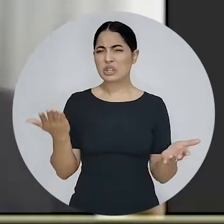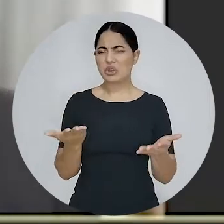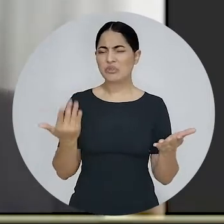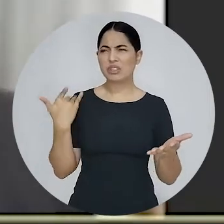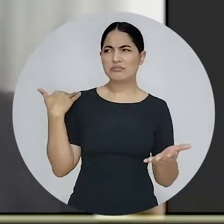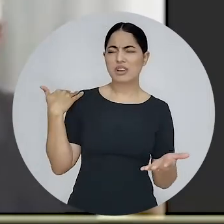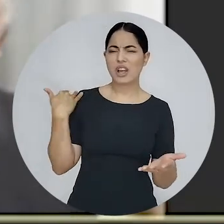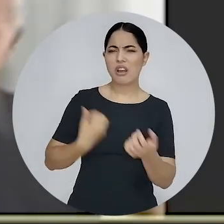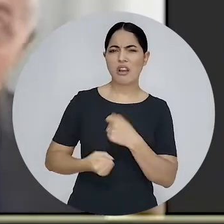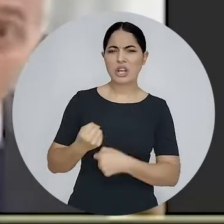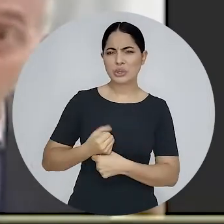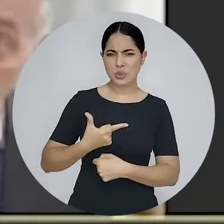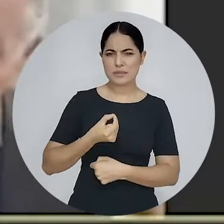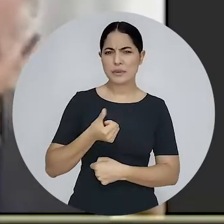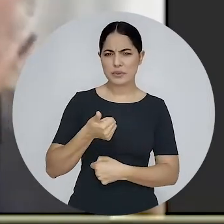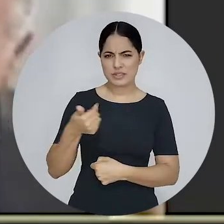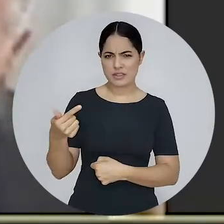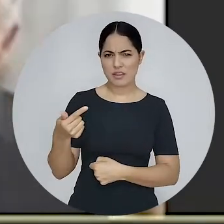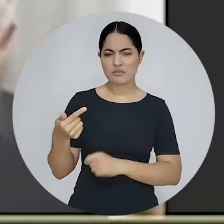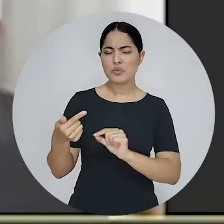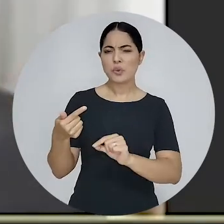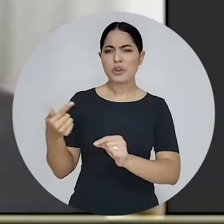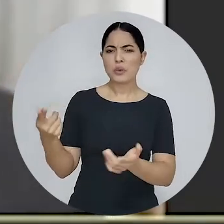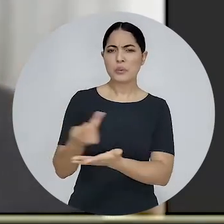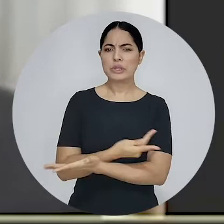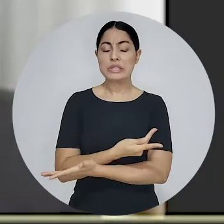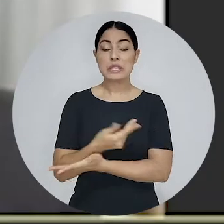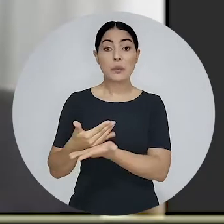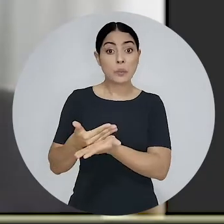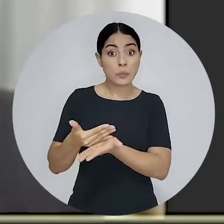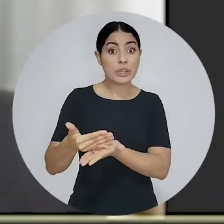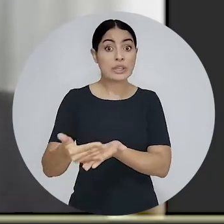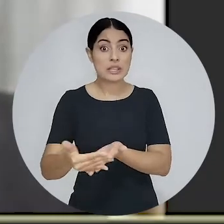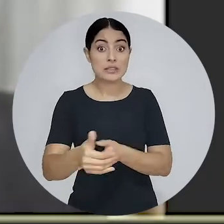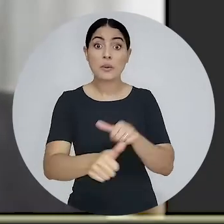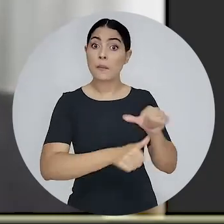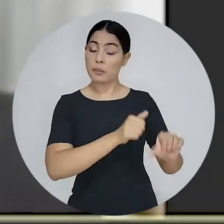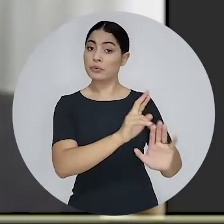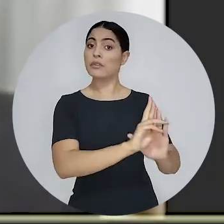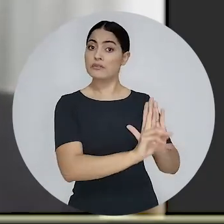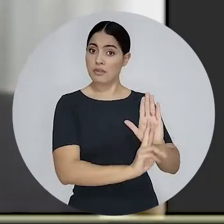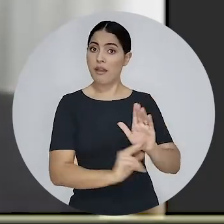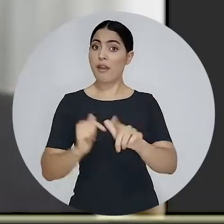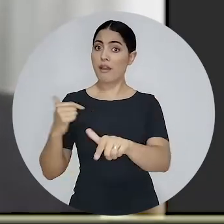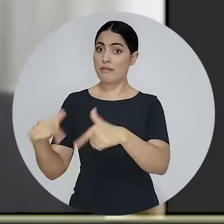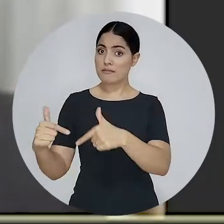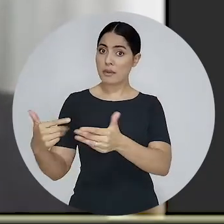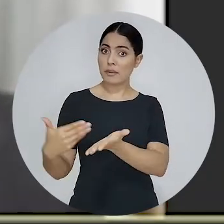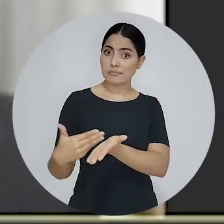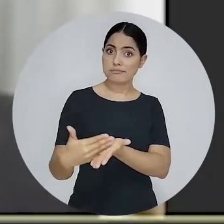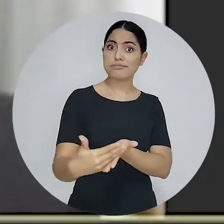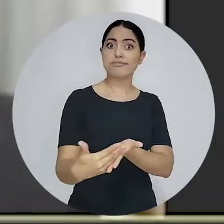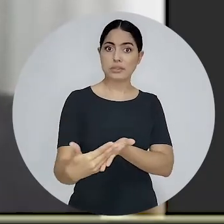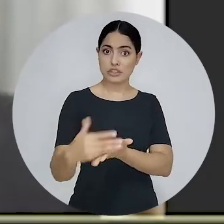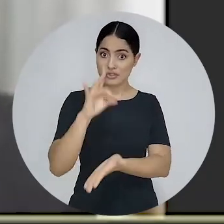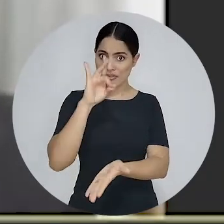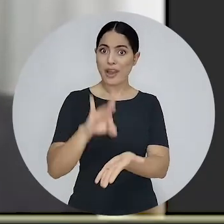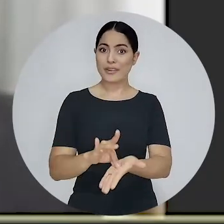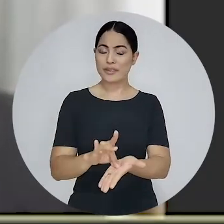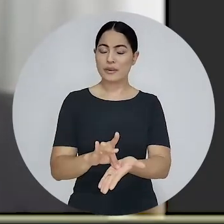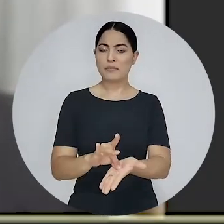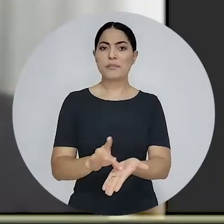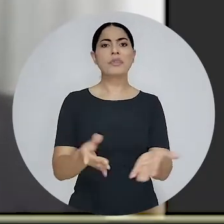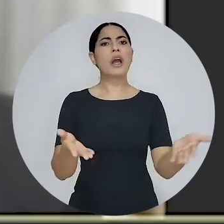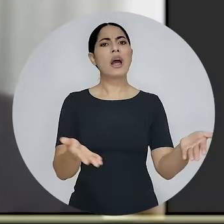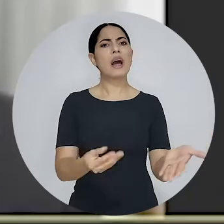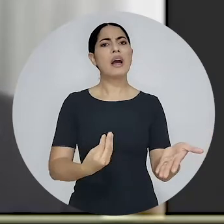talvez não recente assim, mas em 2017, nós tivemos aí o início dessa reforma trabalhista, da